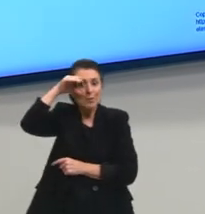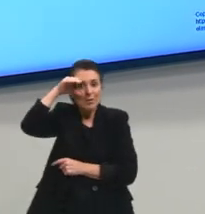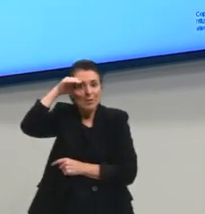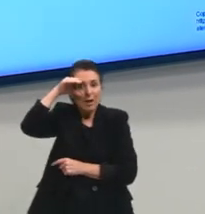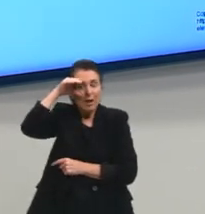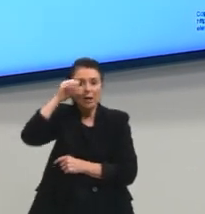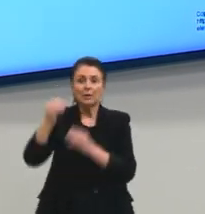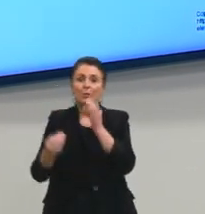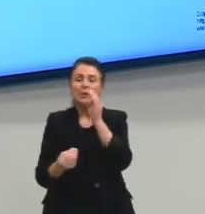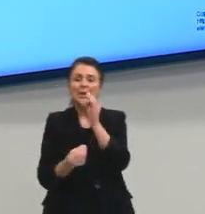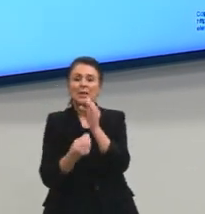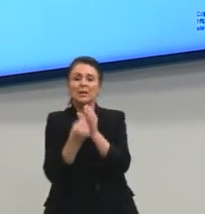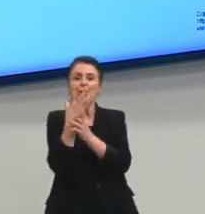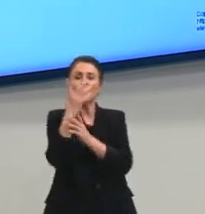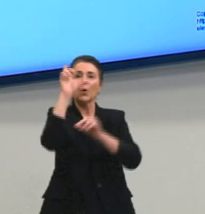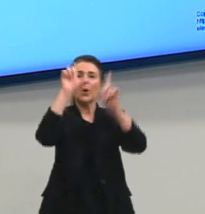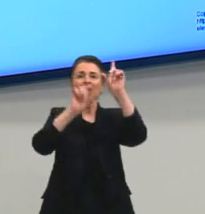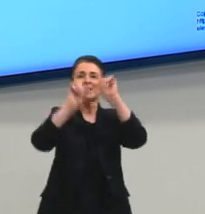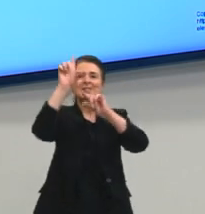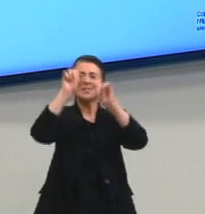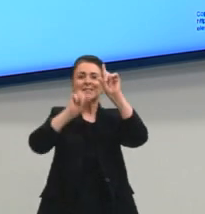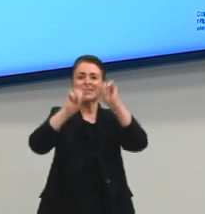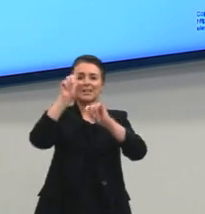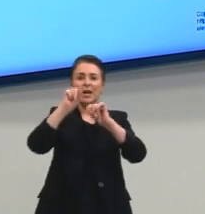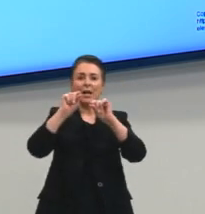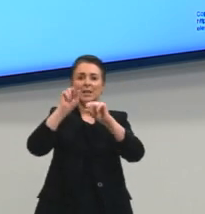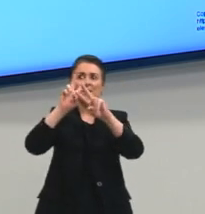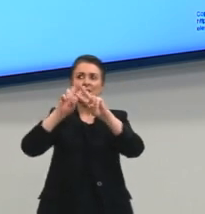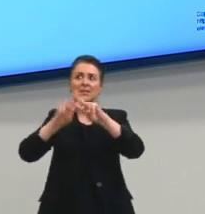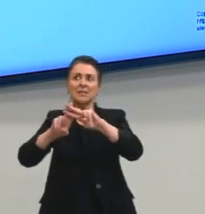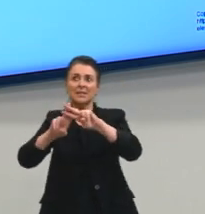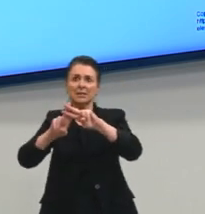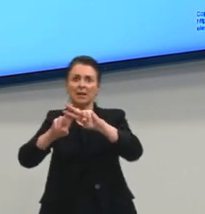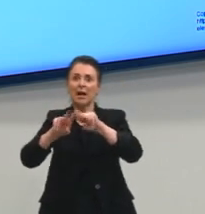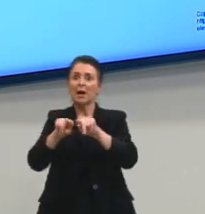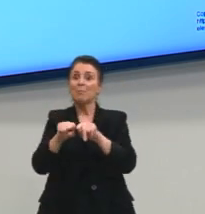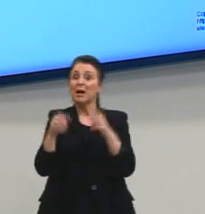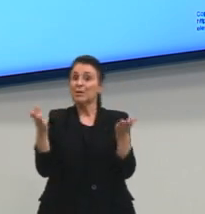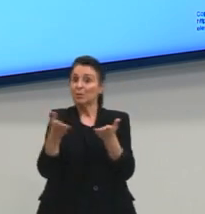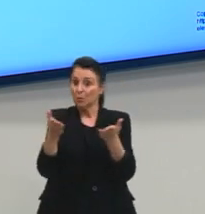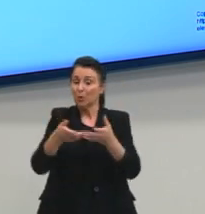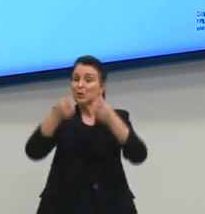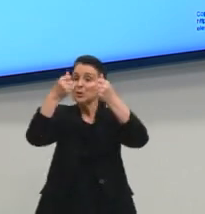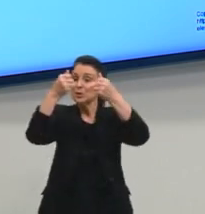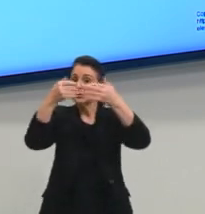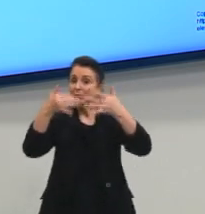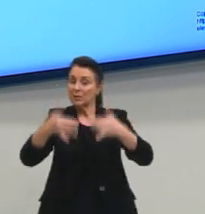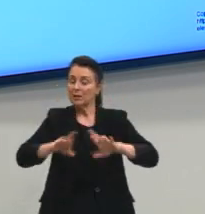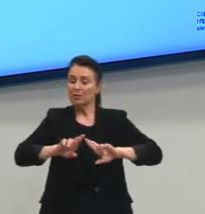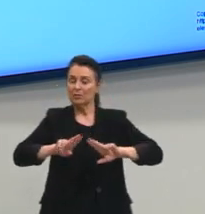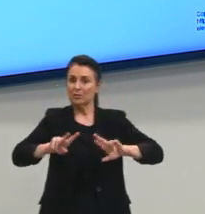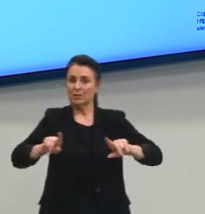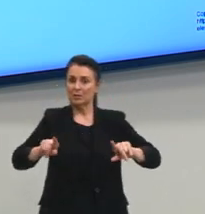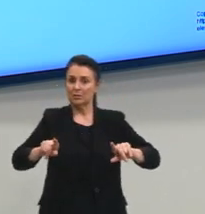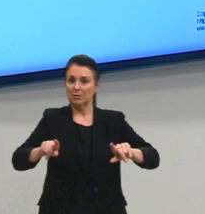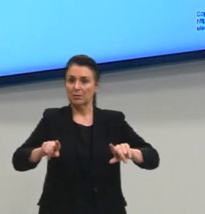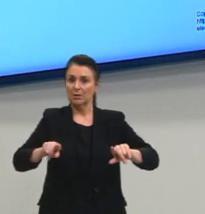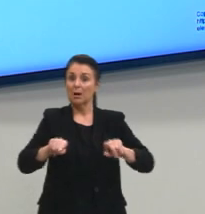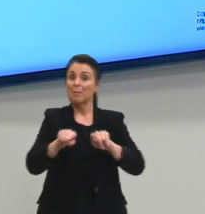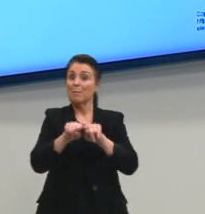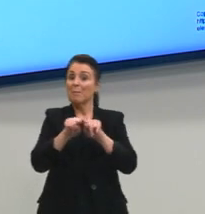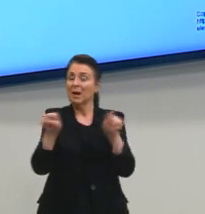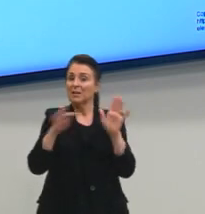criou a esfera das estrelas fixas, que hoje a gente sabe que não é bem assim. Mas ele foi muito importante. E aí vocês vejam que o